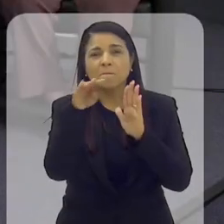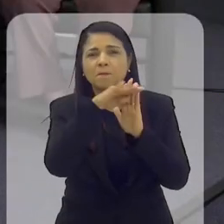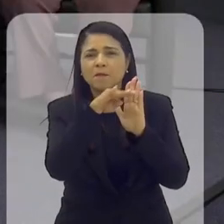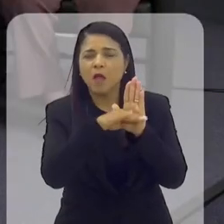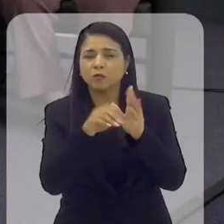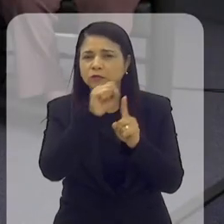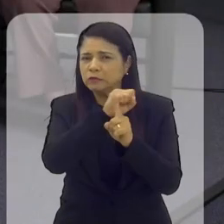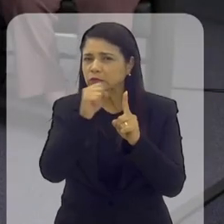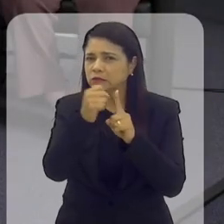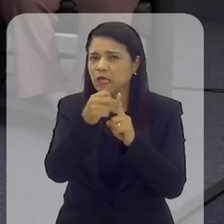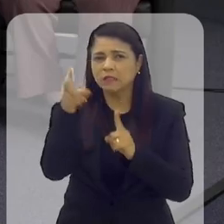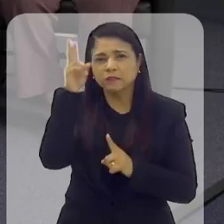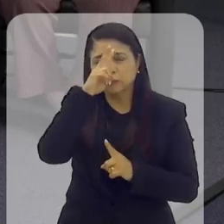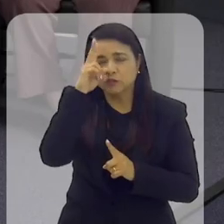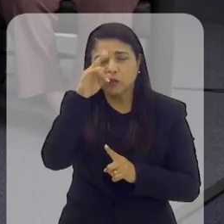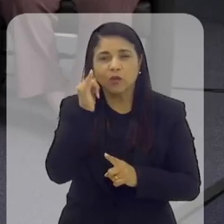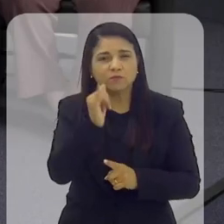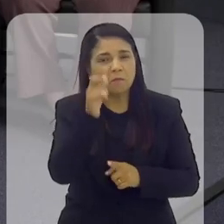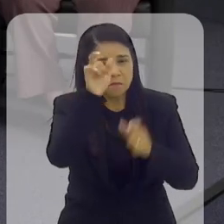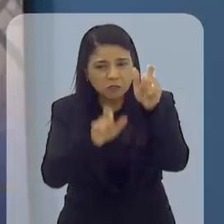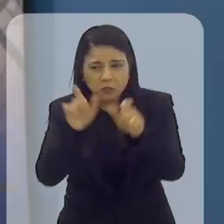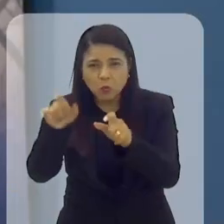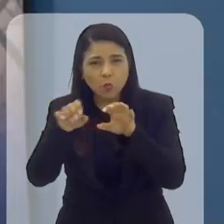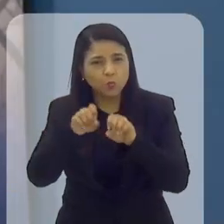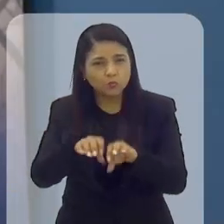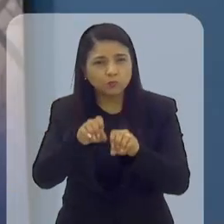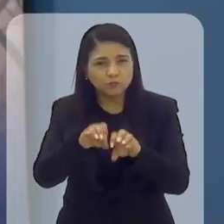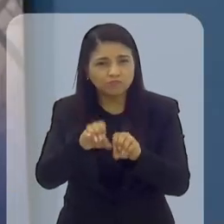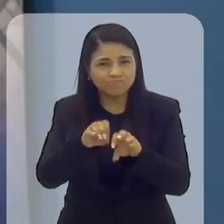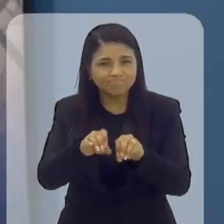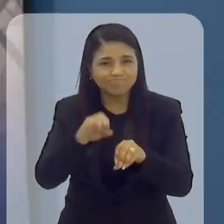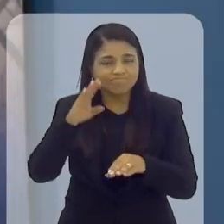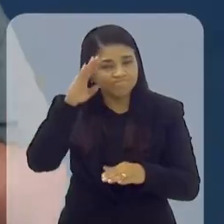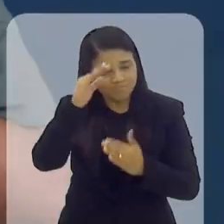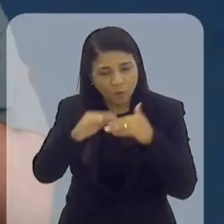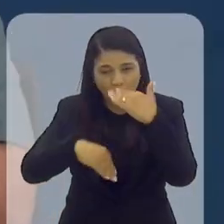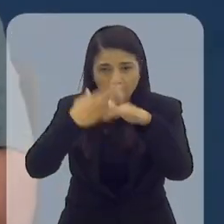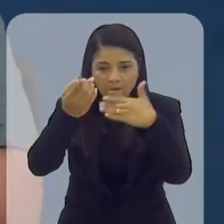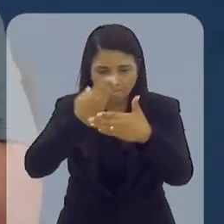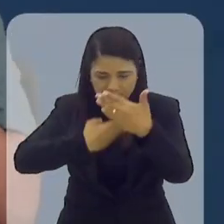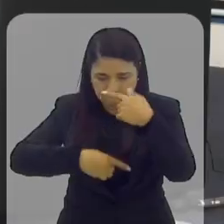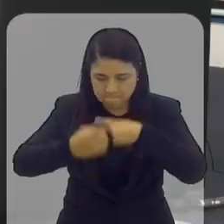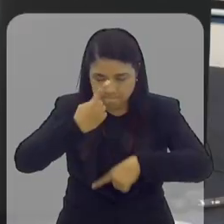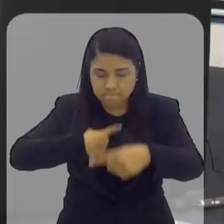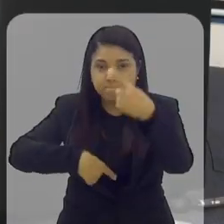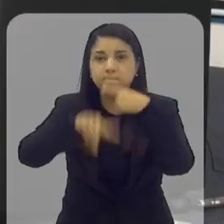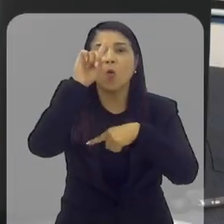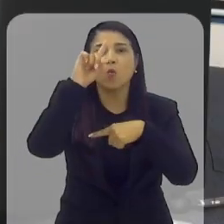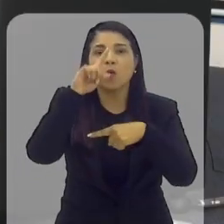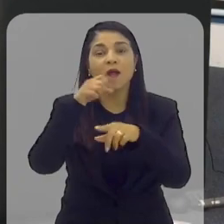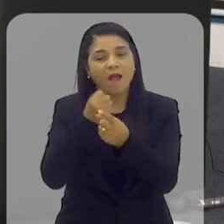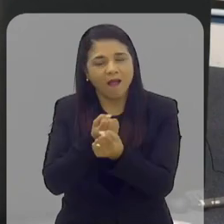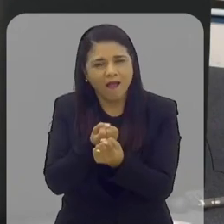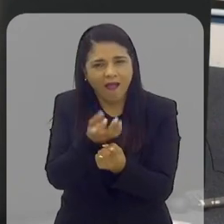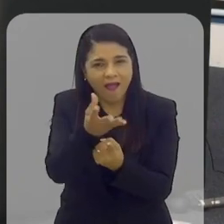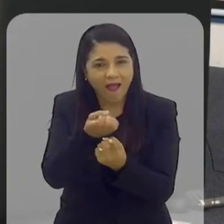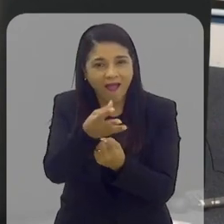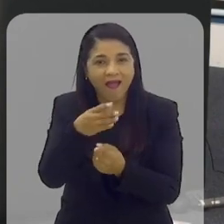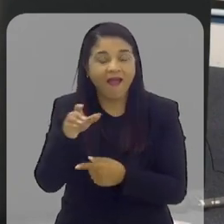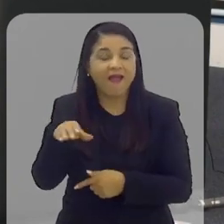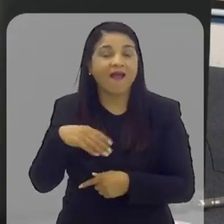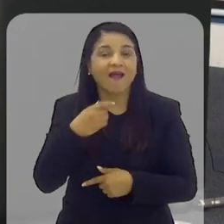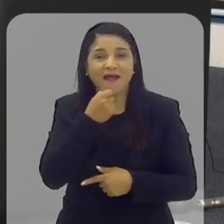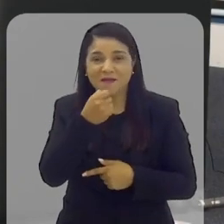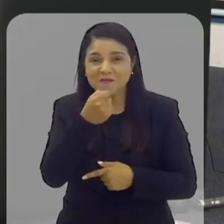segundo bloco, vamos abordar pautas sociais e apresentar histórias de pessoas que tenham educação como fonte de superação. E,